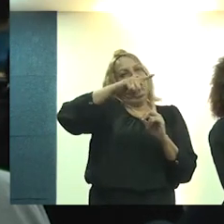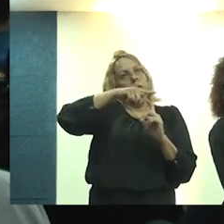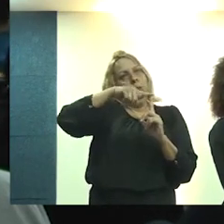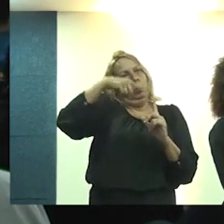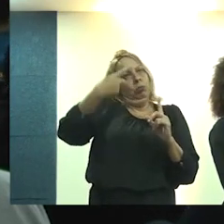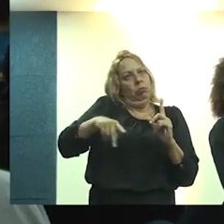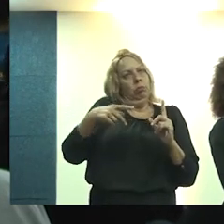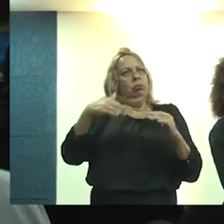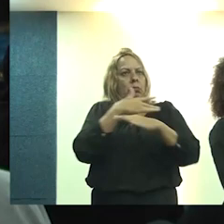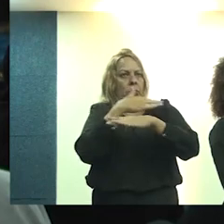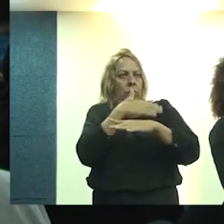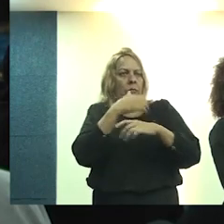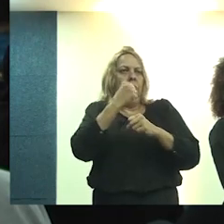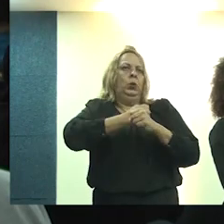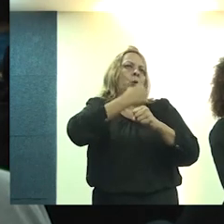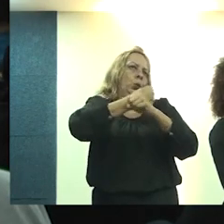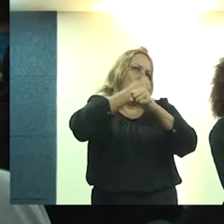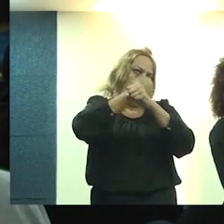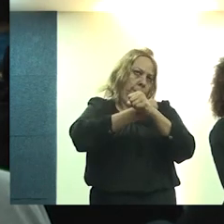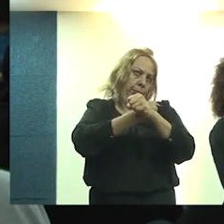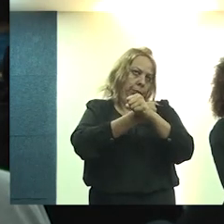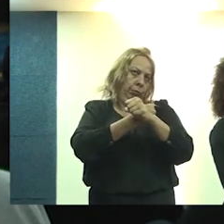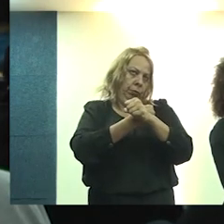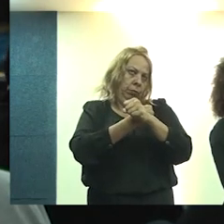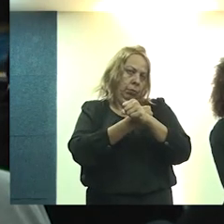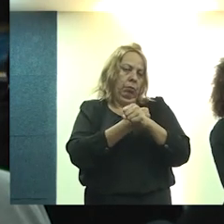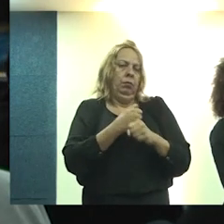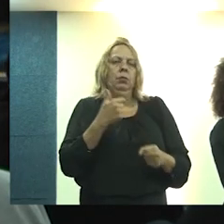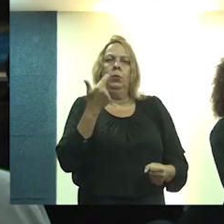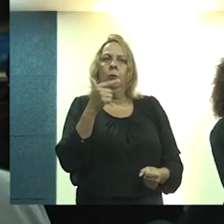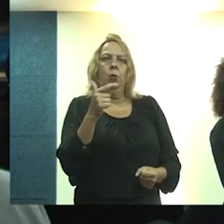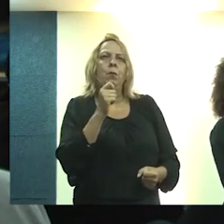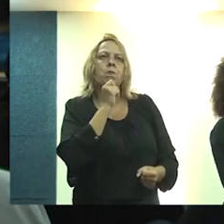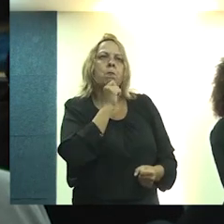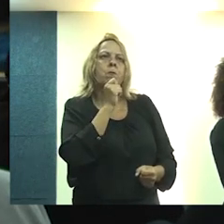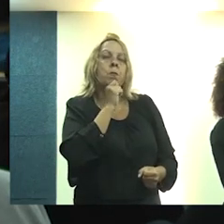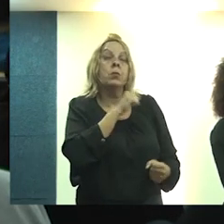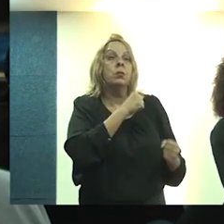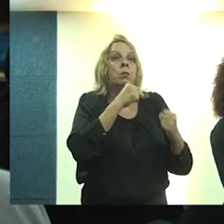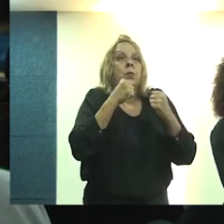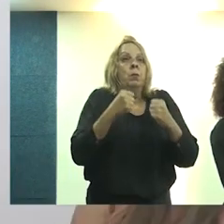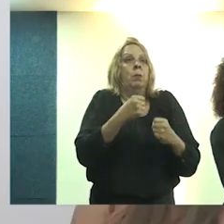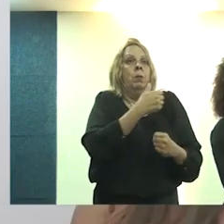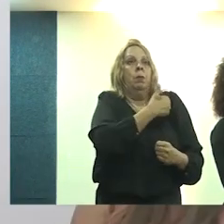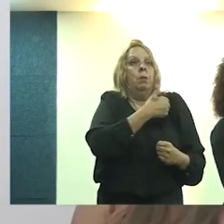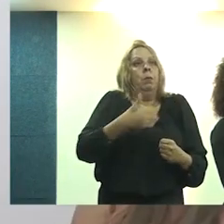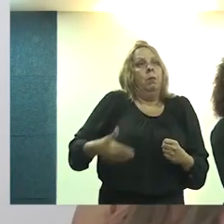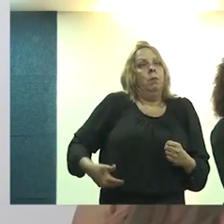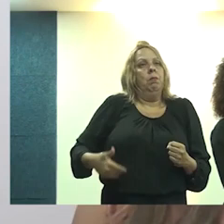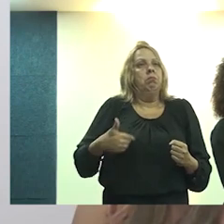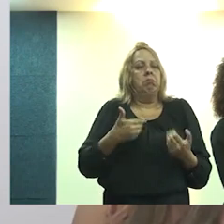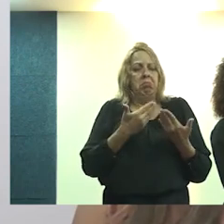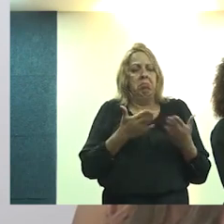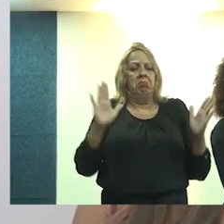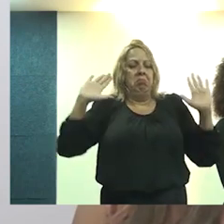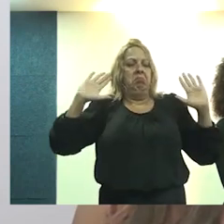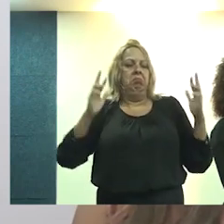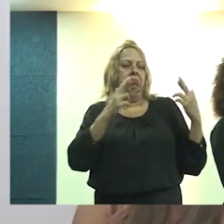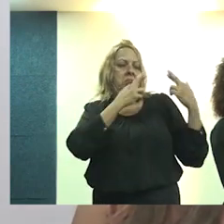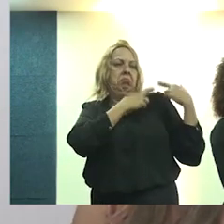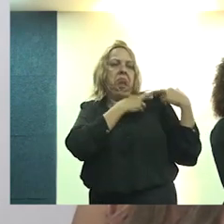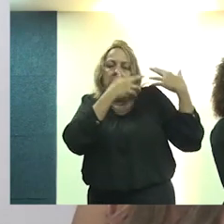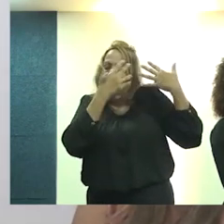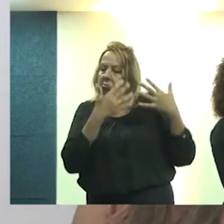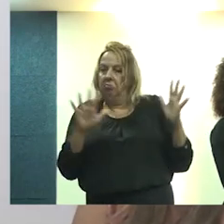cidade queremos ocupar e construir. E não há como fazer isso se o poder público abre mão do seu papel,